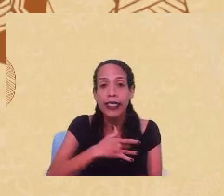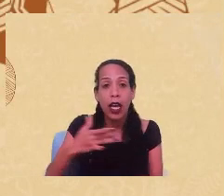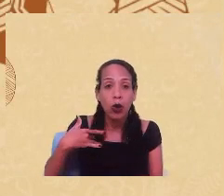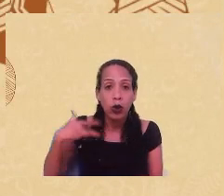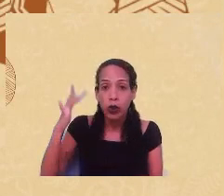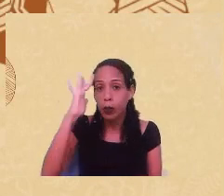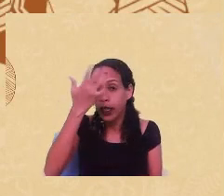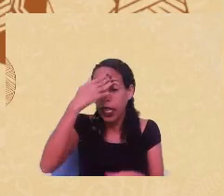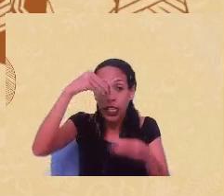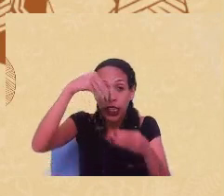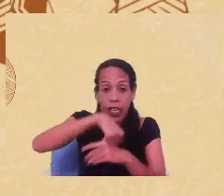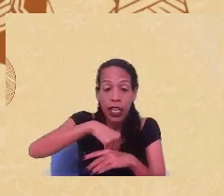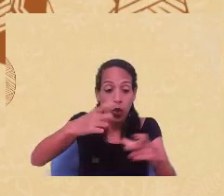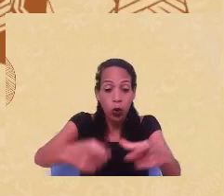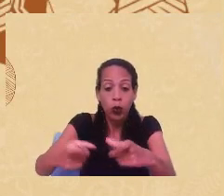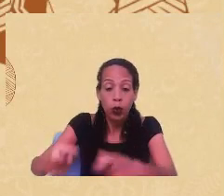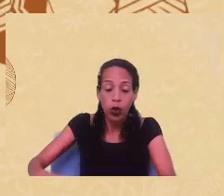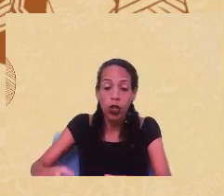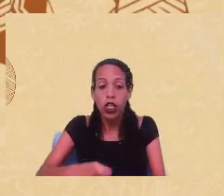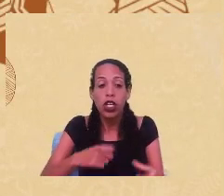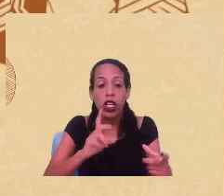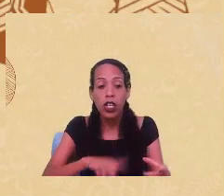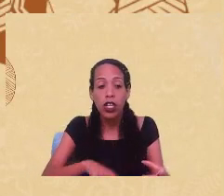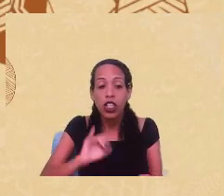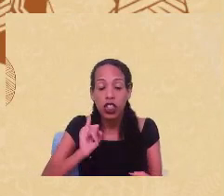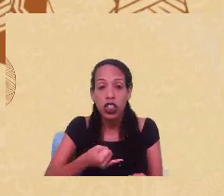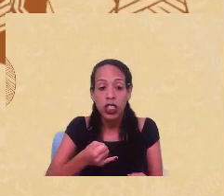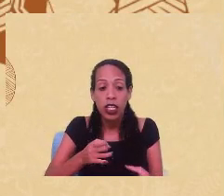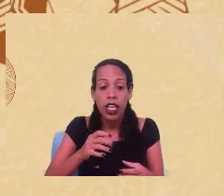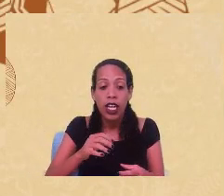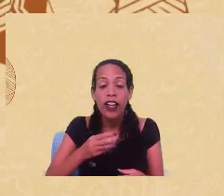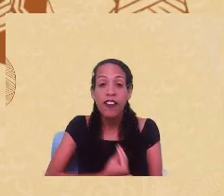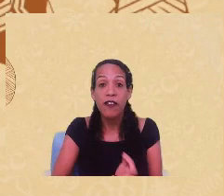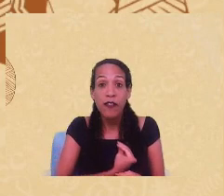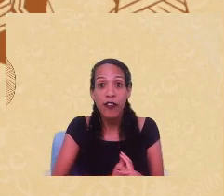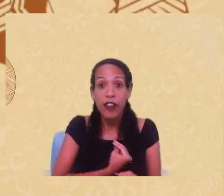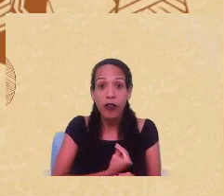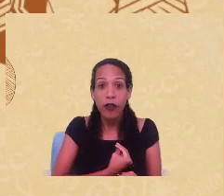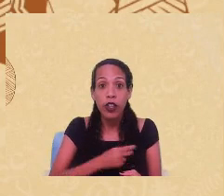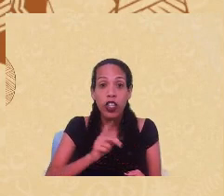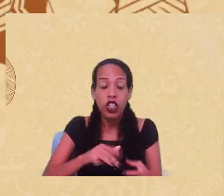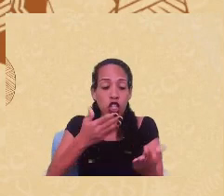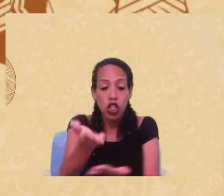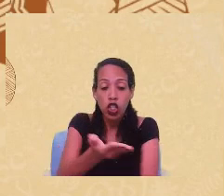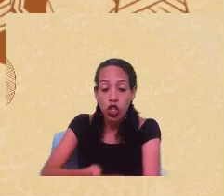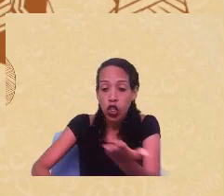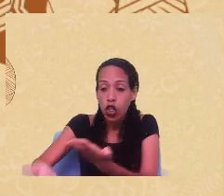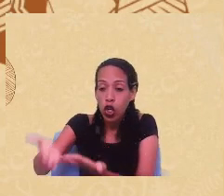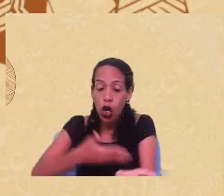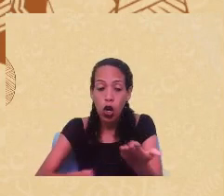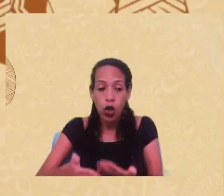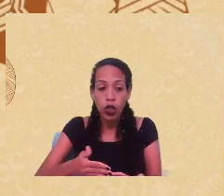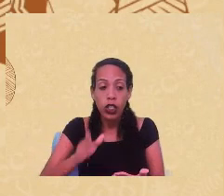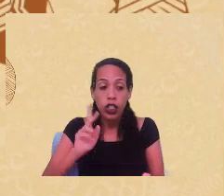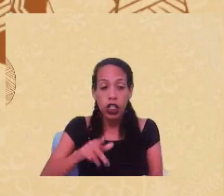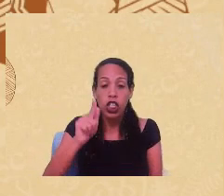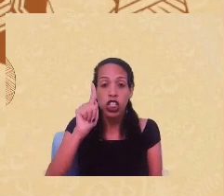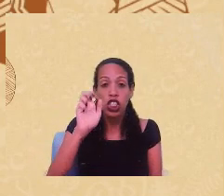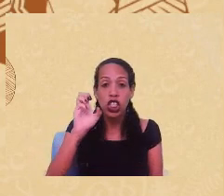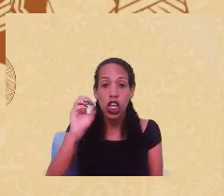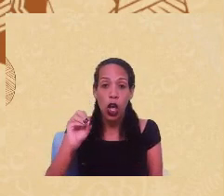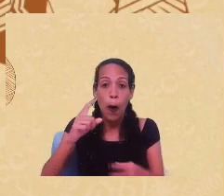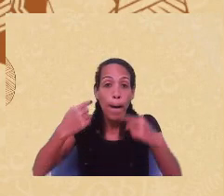E de um território, como já dizia o Milton Santos, o território vivo, o território de troca, o território geopolítico, onde